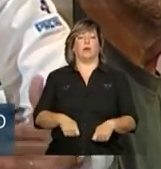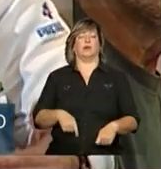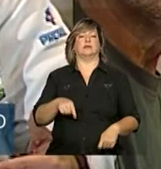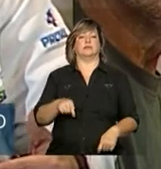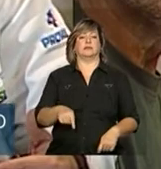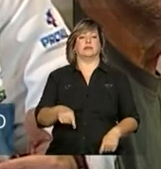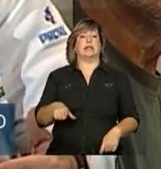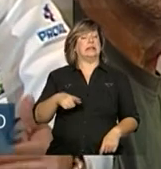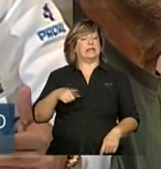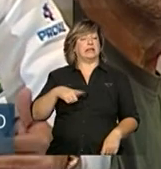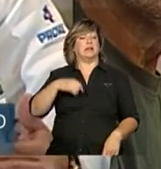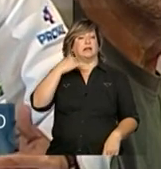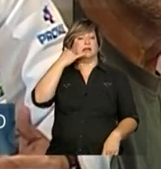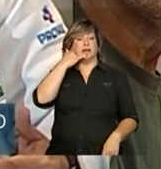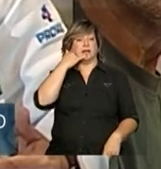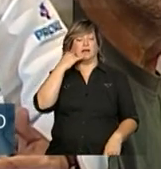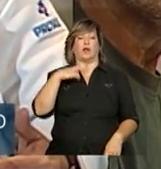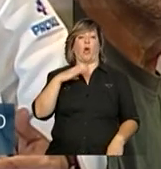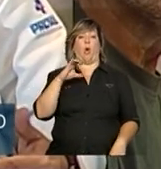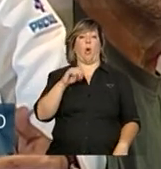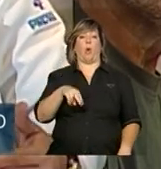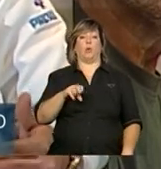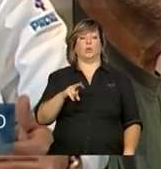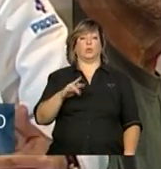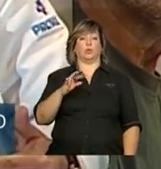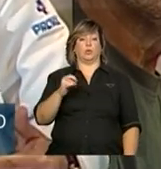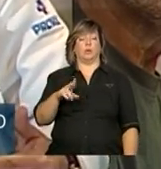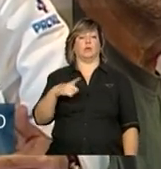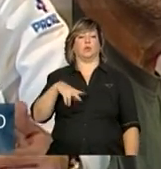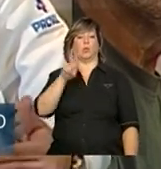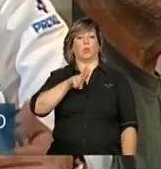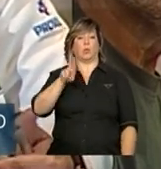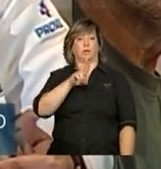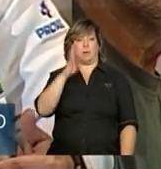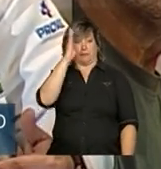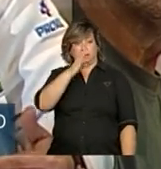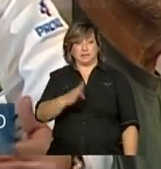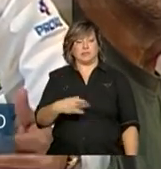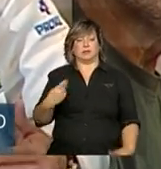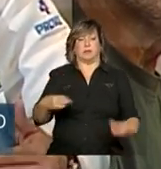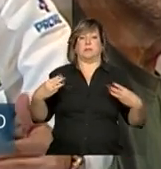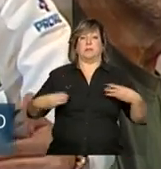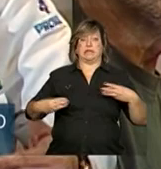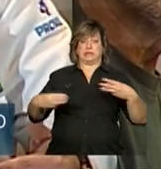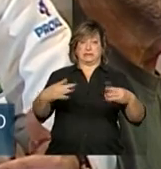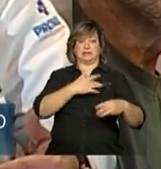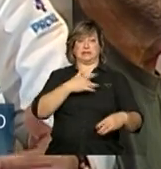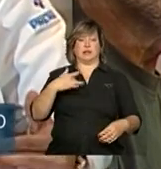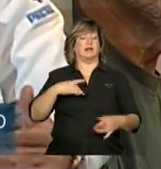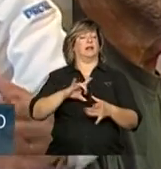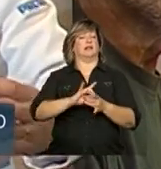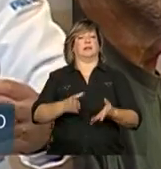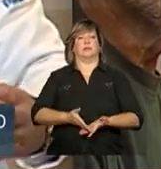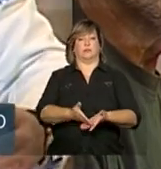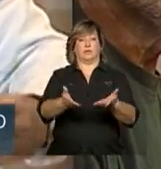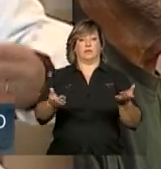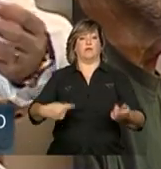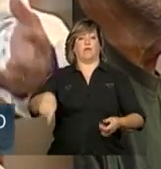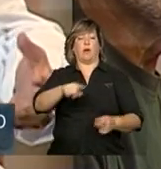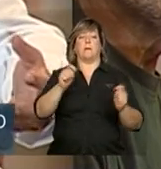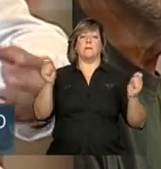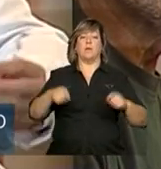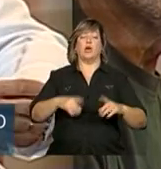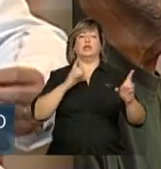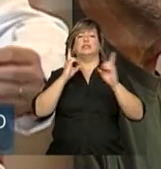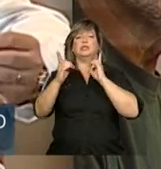e por linha telefônica, com consultores das universidades brasileiras, do Ministério da Saúde, à disposição, para que vocês possam